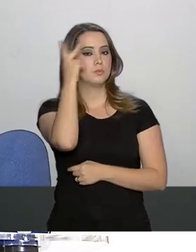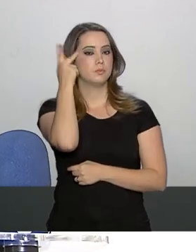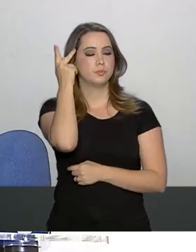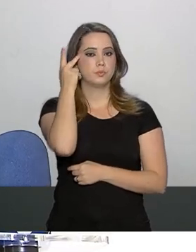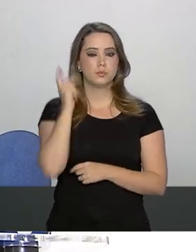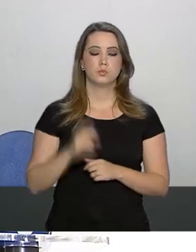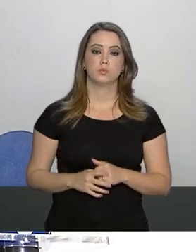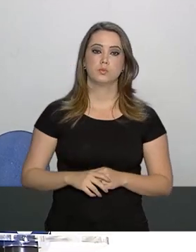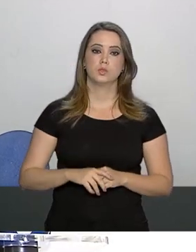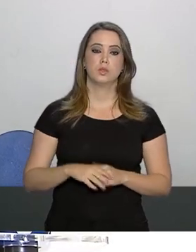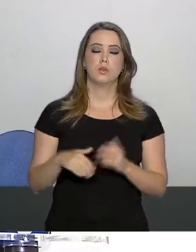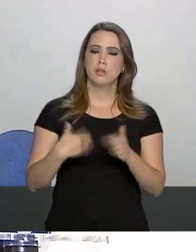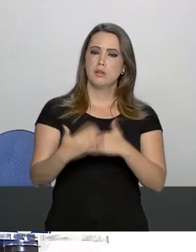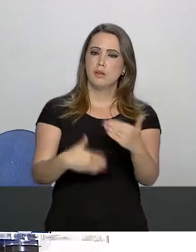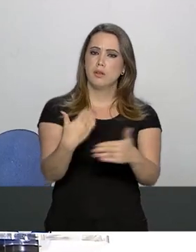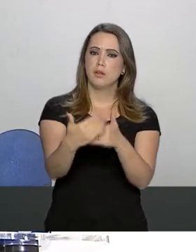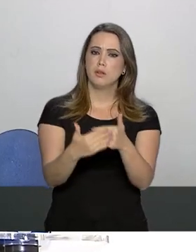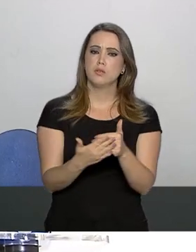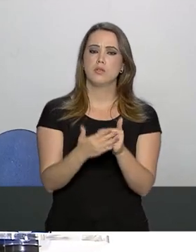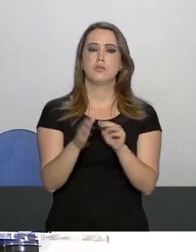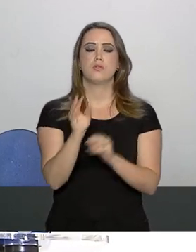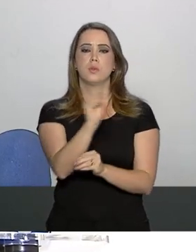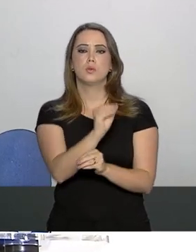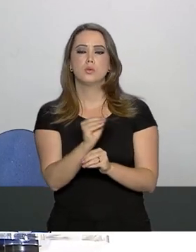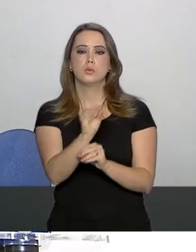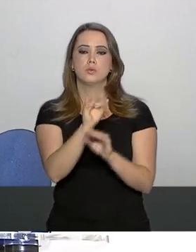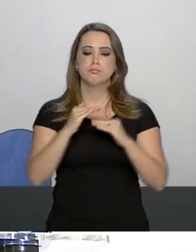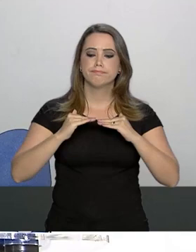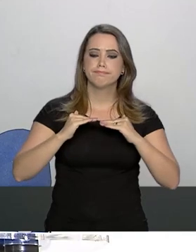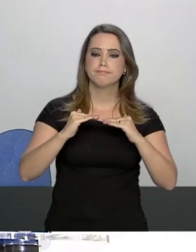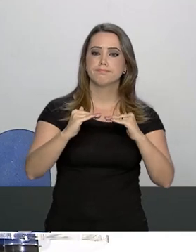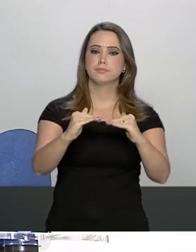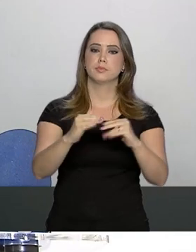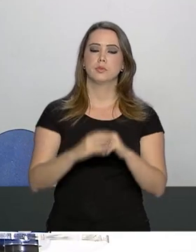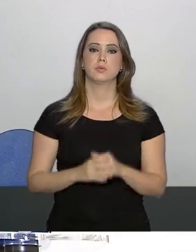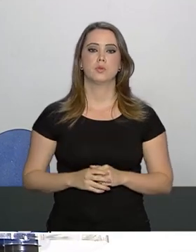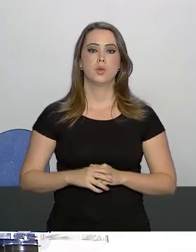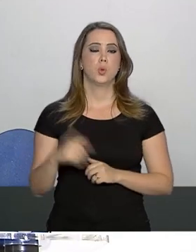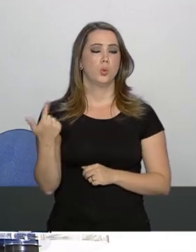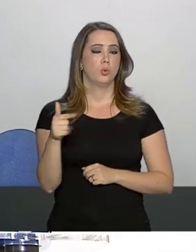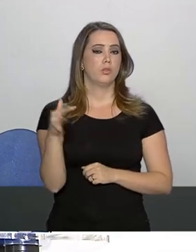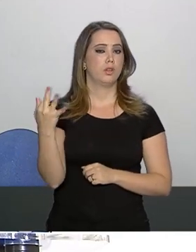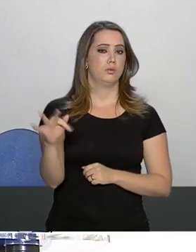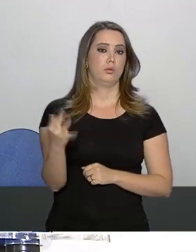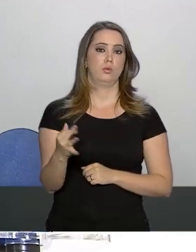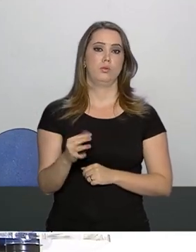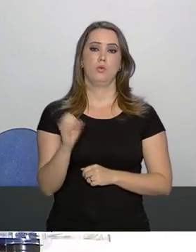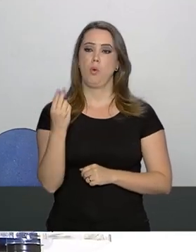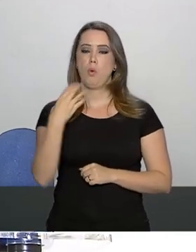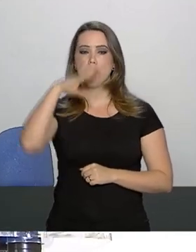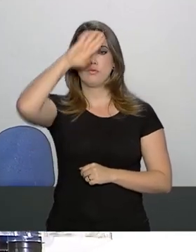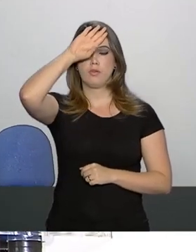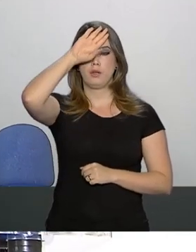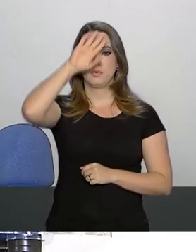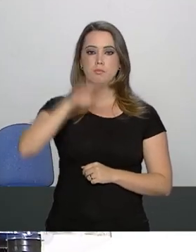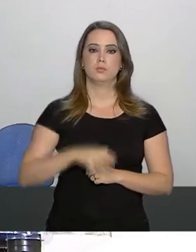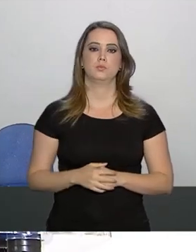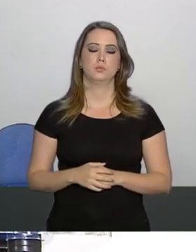Evolui com o quadro clínico estável, sem dor ou febre,